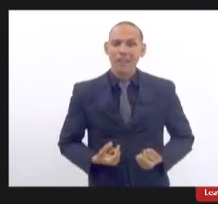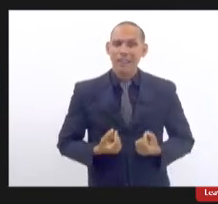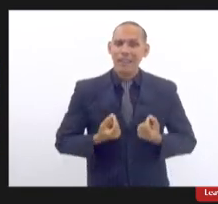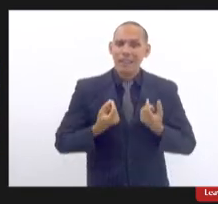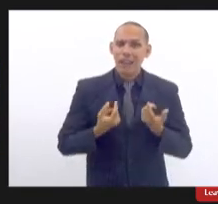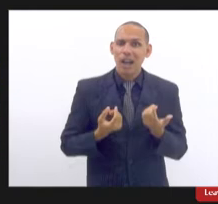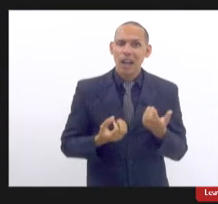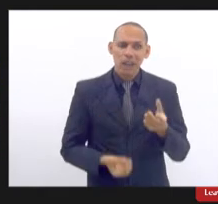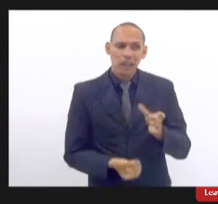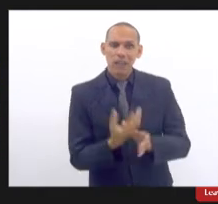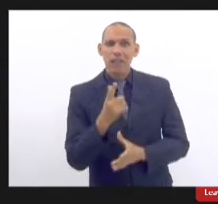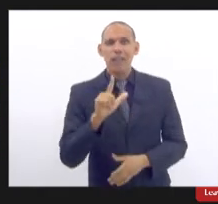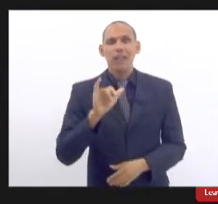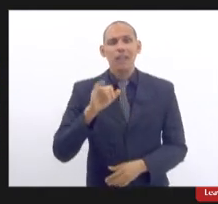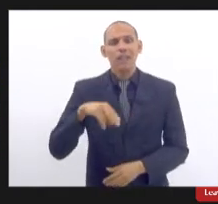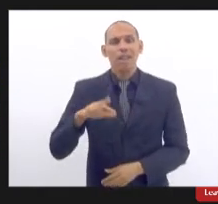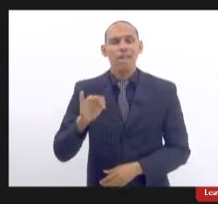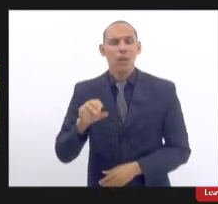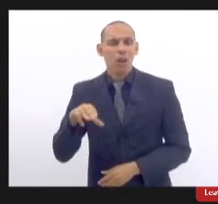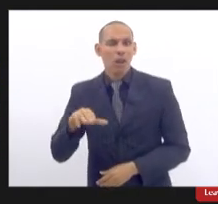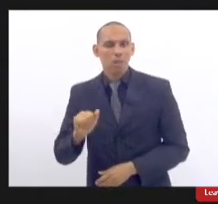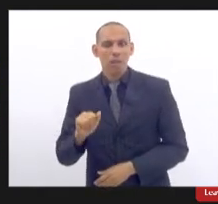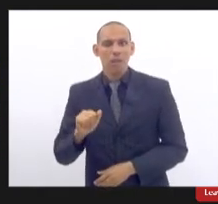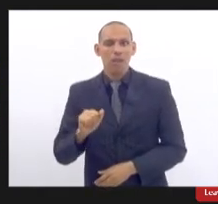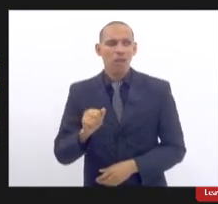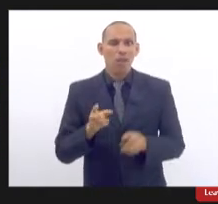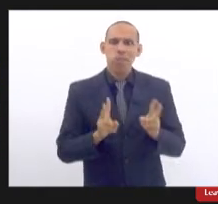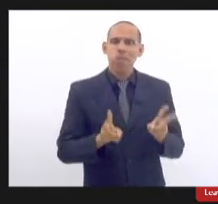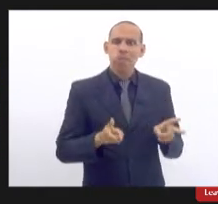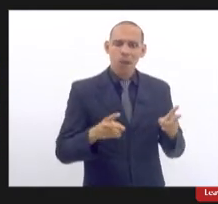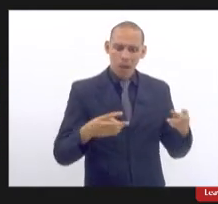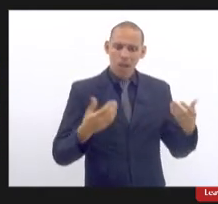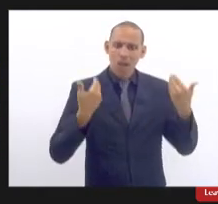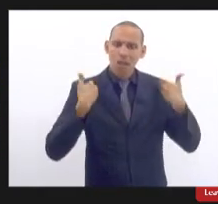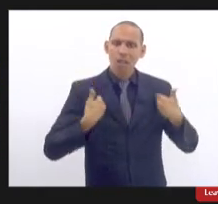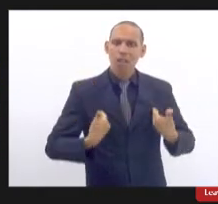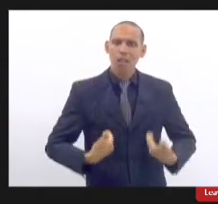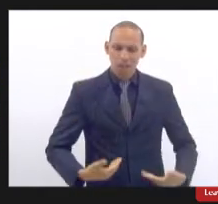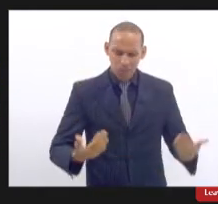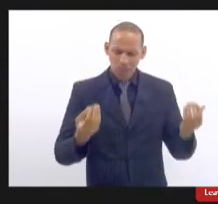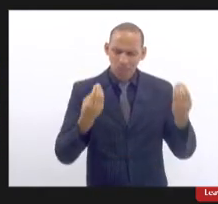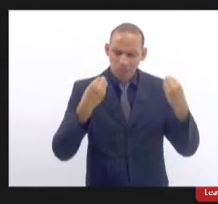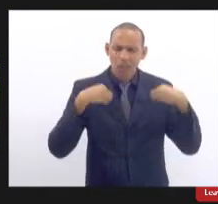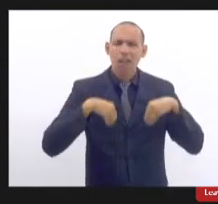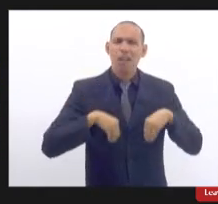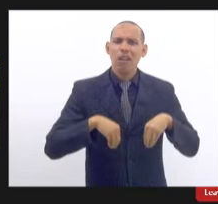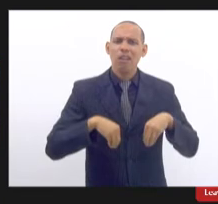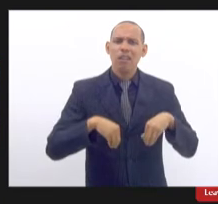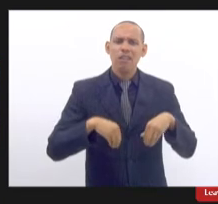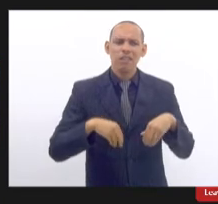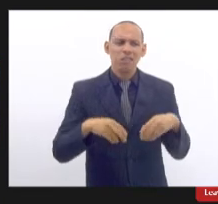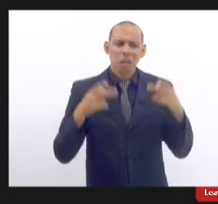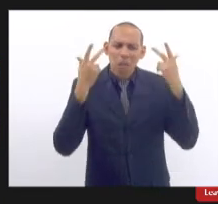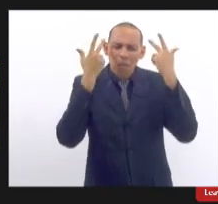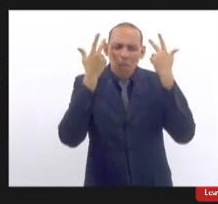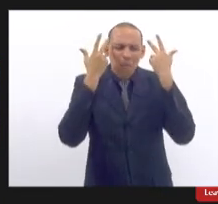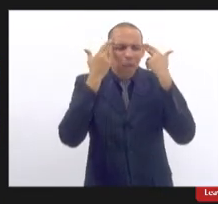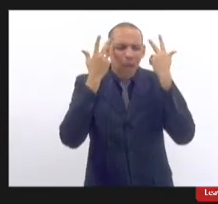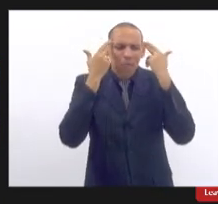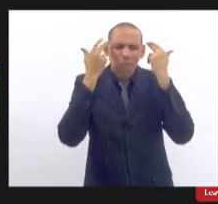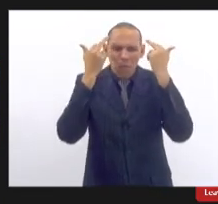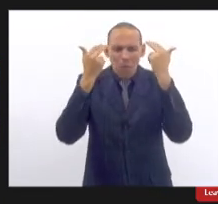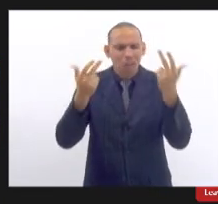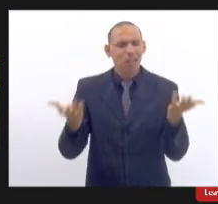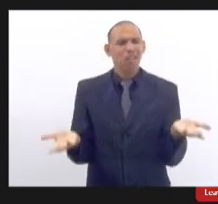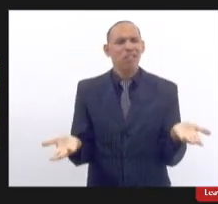B-A-L-C-L poderia ser mantido no corpo dentro do corpo uma pessoa sem tranquilamente então